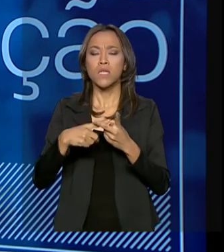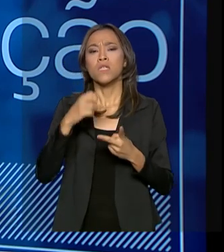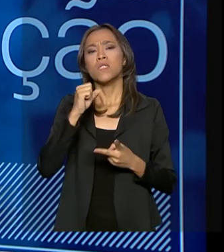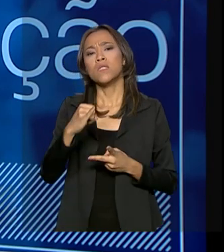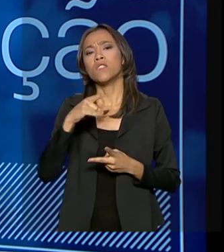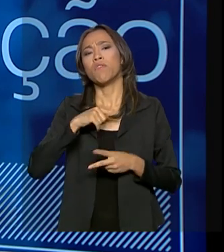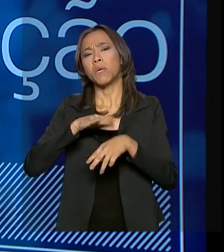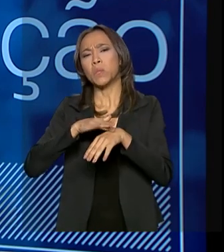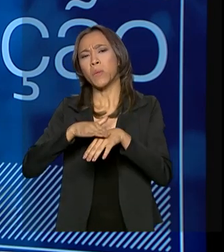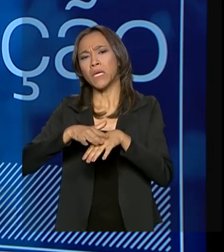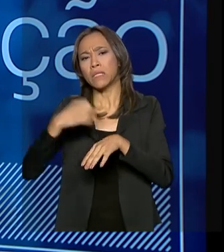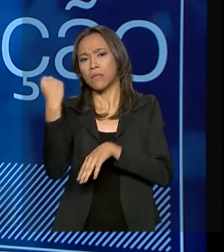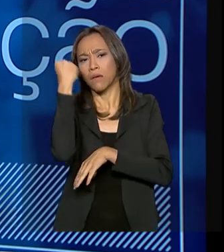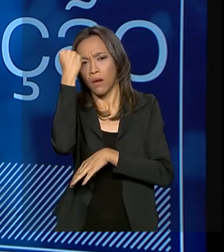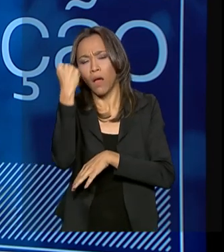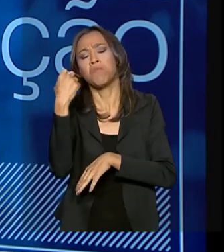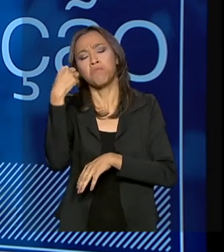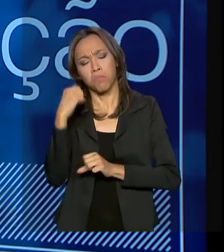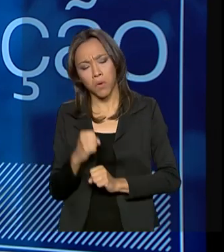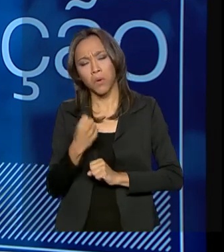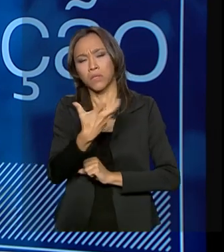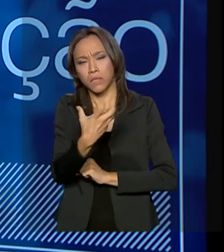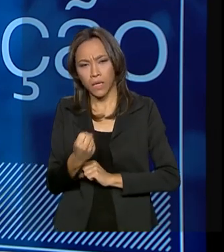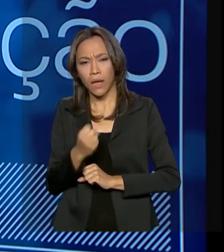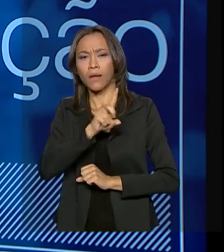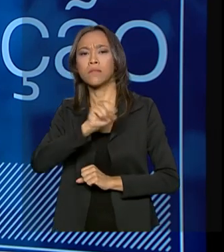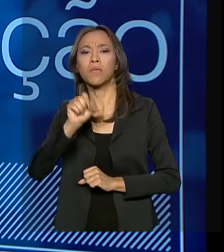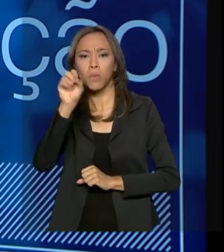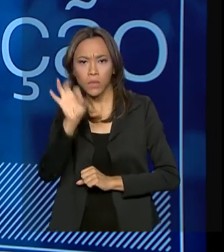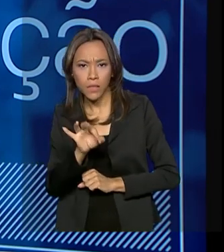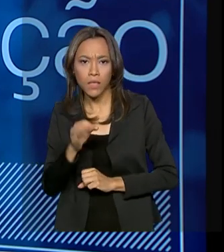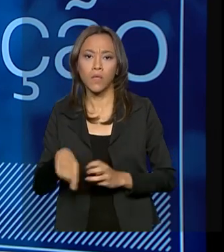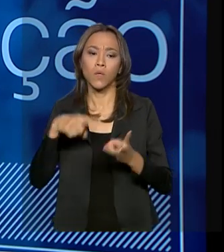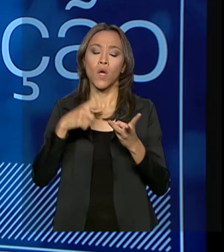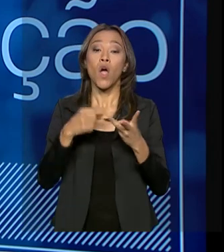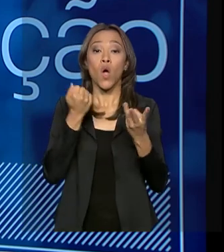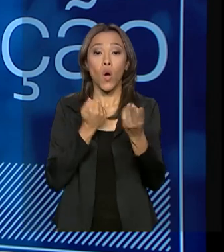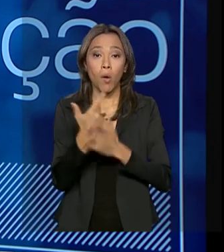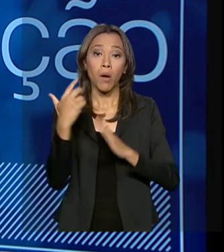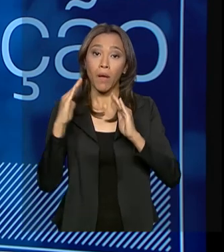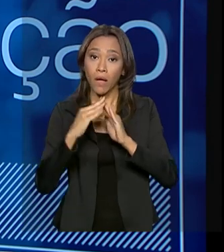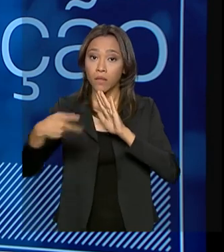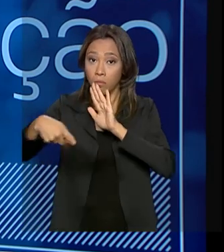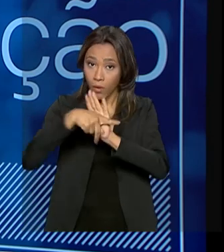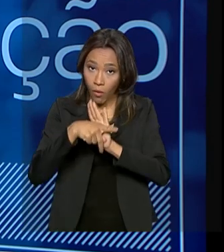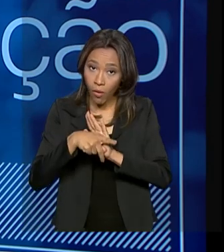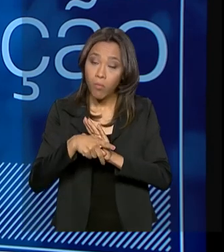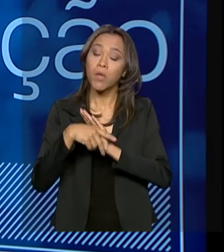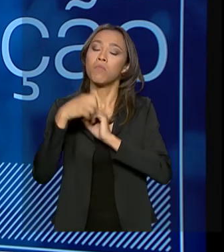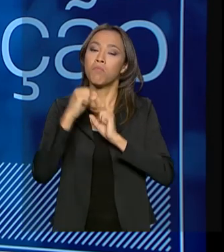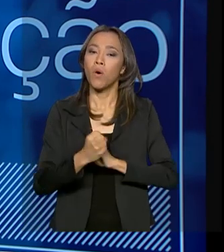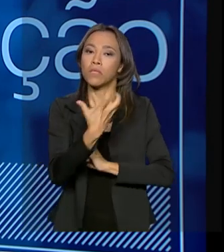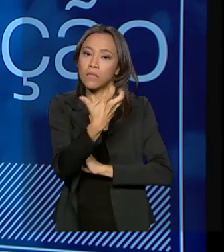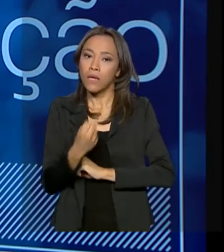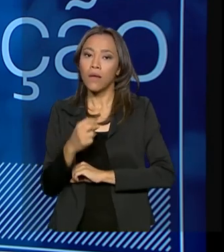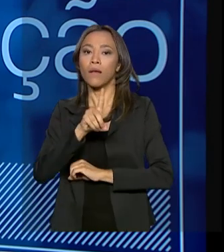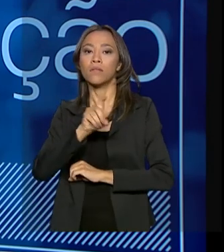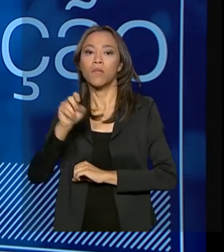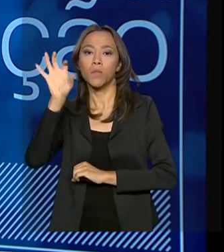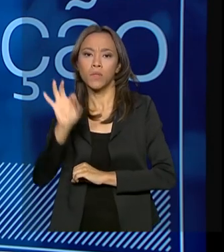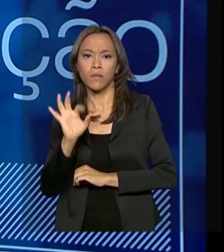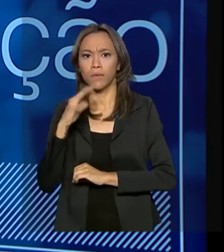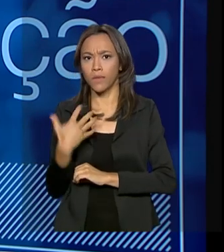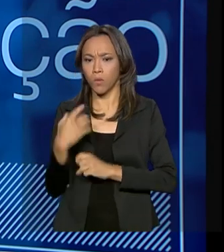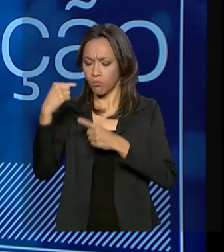doença grave, você pode sacar 100%. Se você for comprar a sua casa própria, você pode sacar 100%. Então,